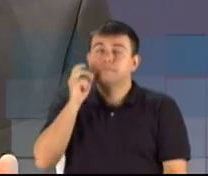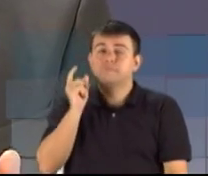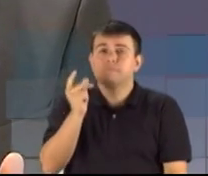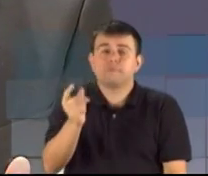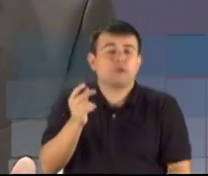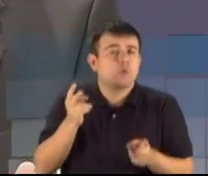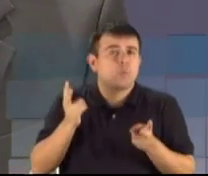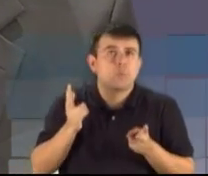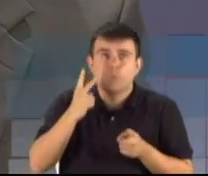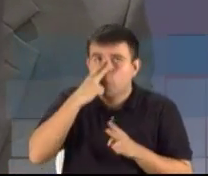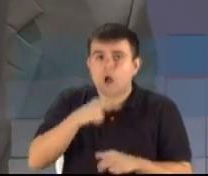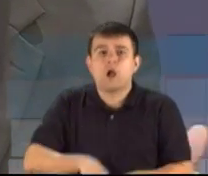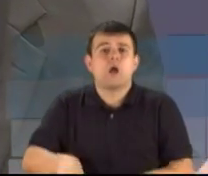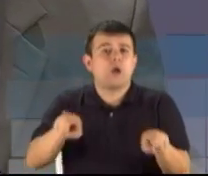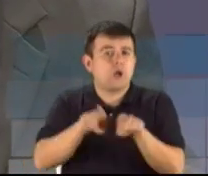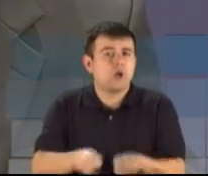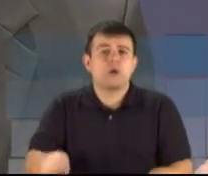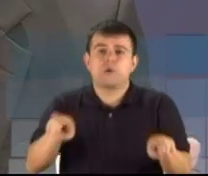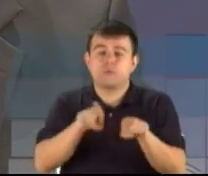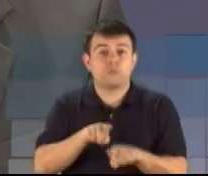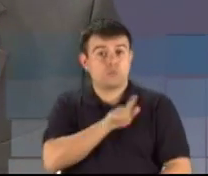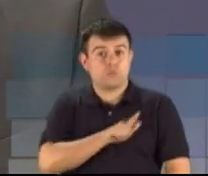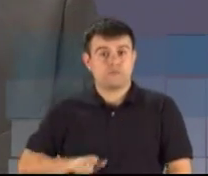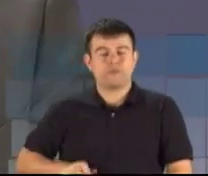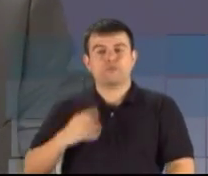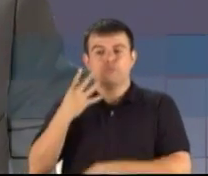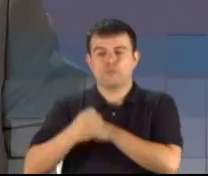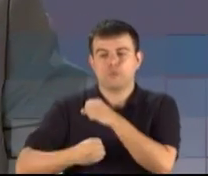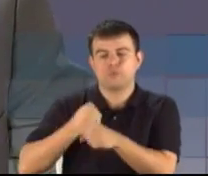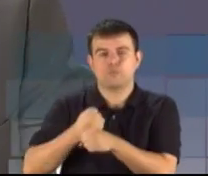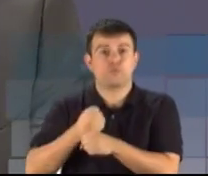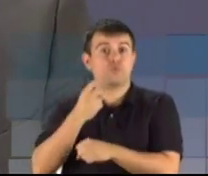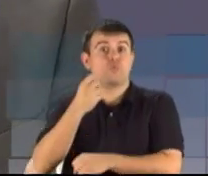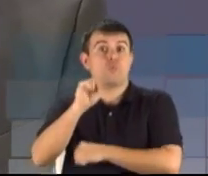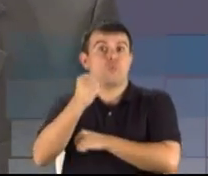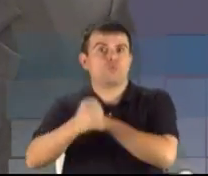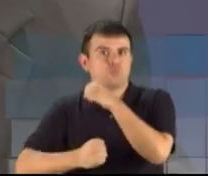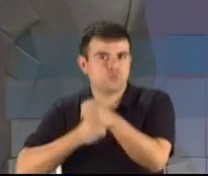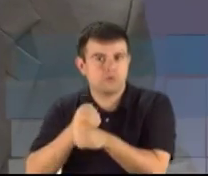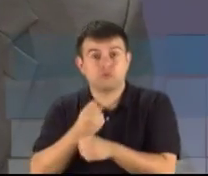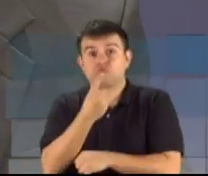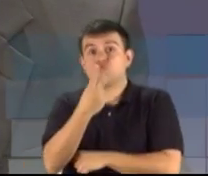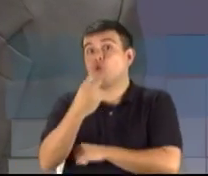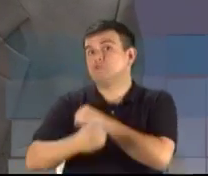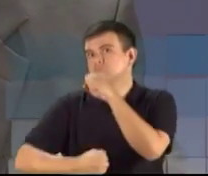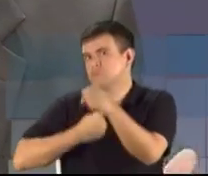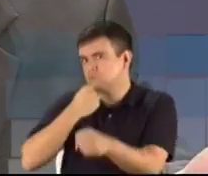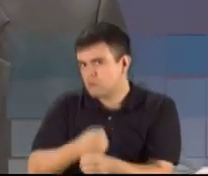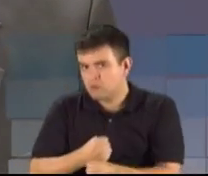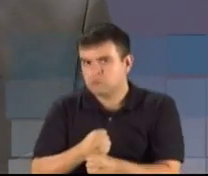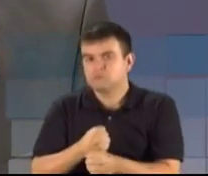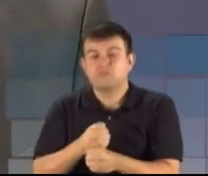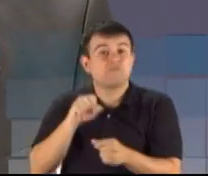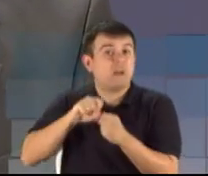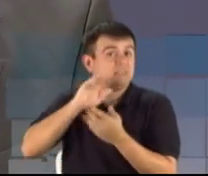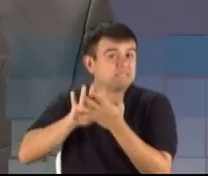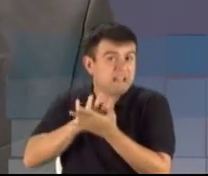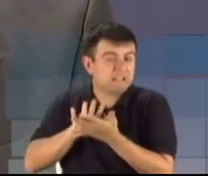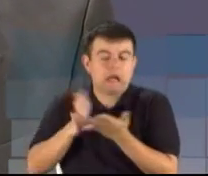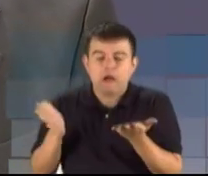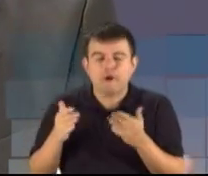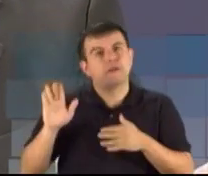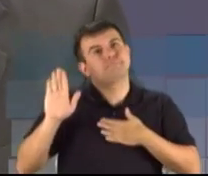Os governos ficam 4, 8, 12 anos, não fazem e agora dizem que vão fazer.